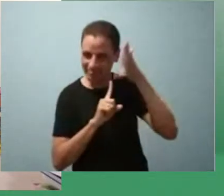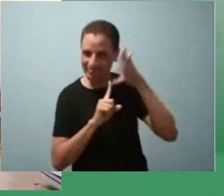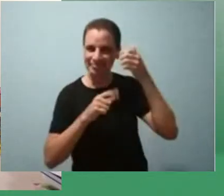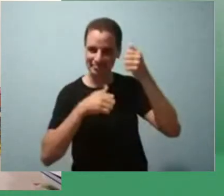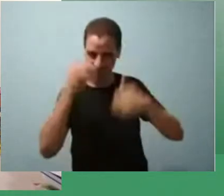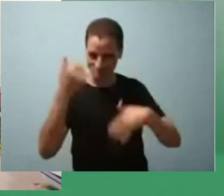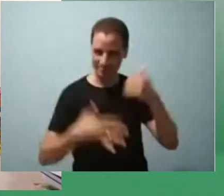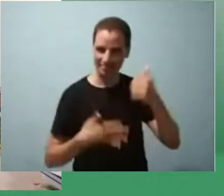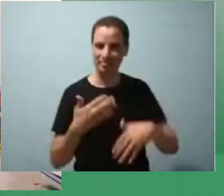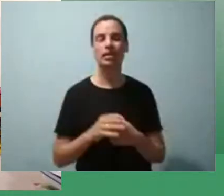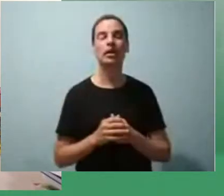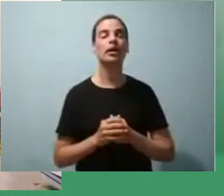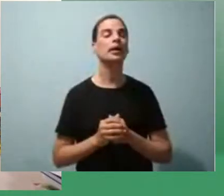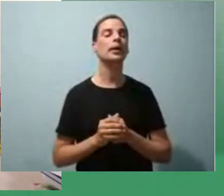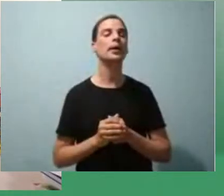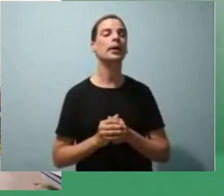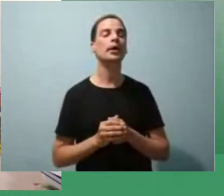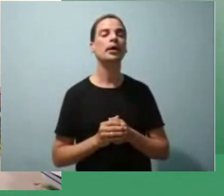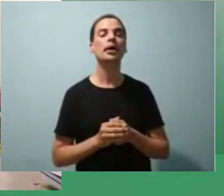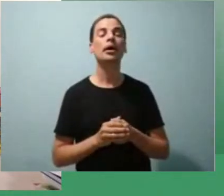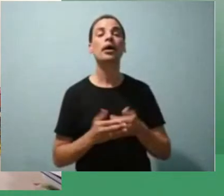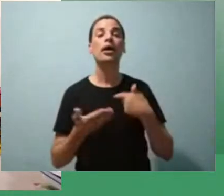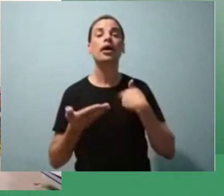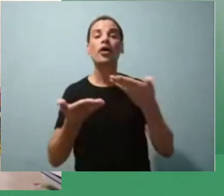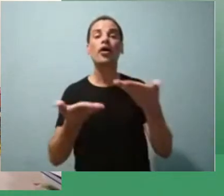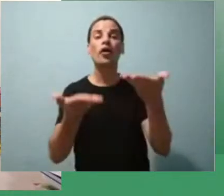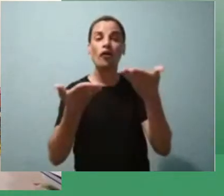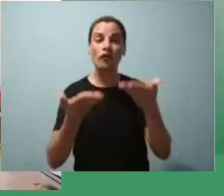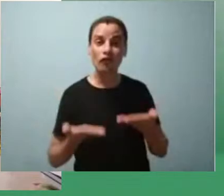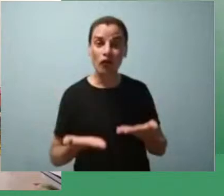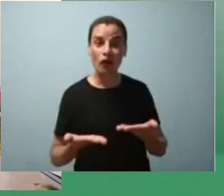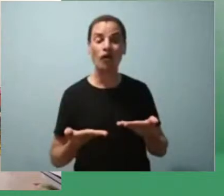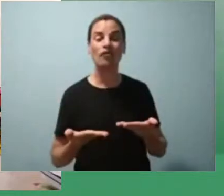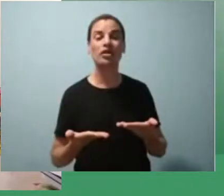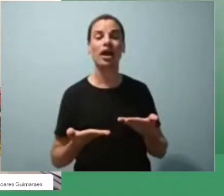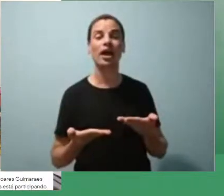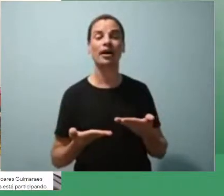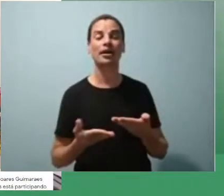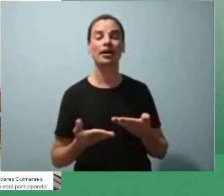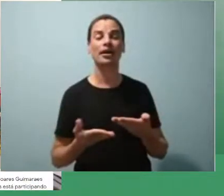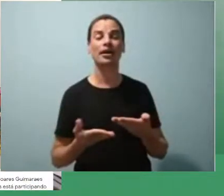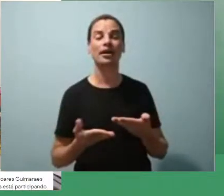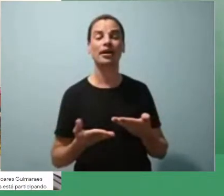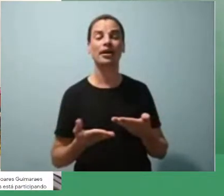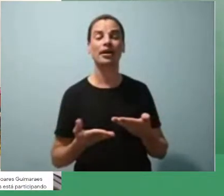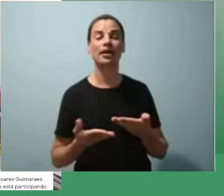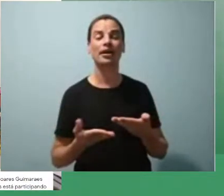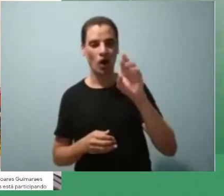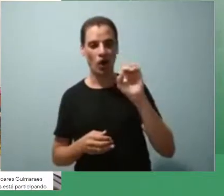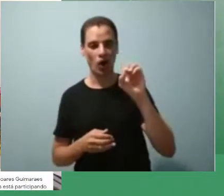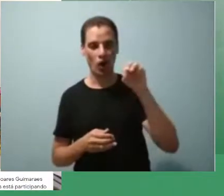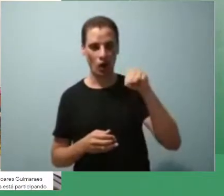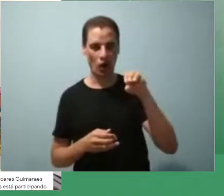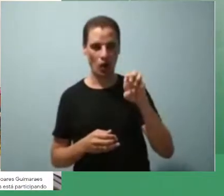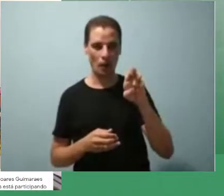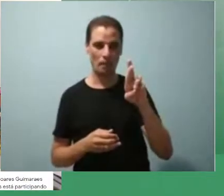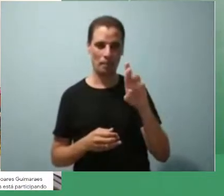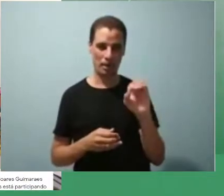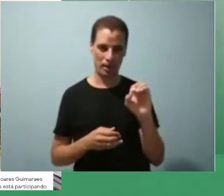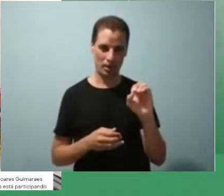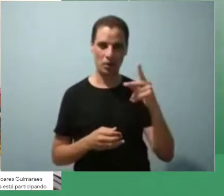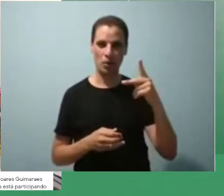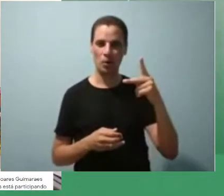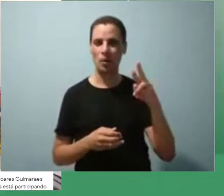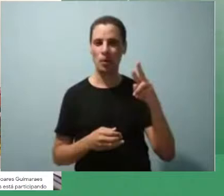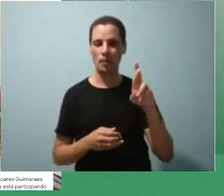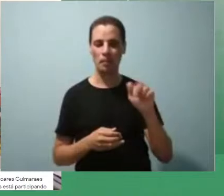vou convidar agora o Romero Prado Cardoso, que vai